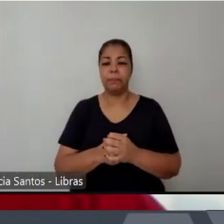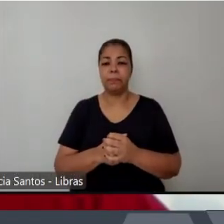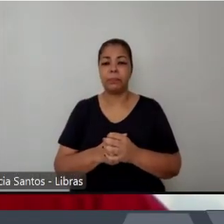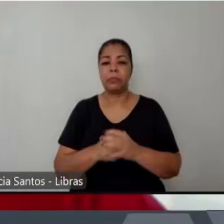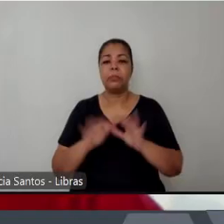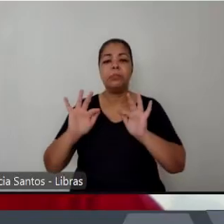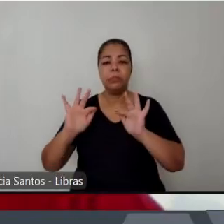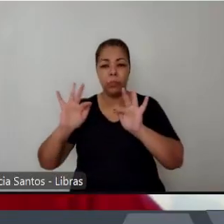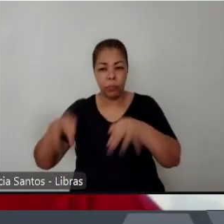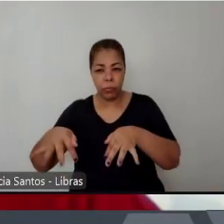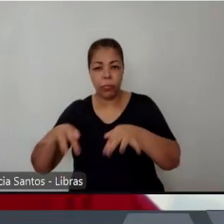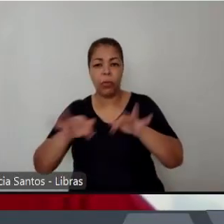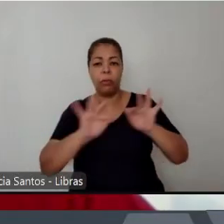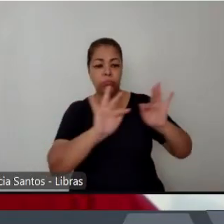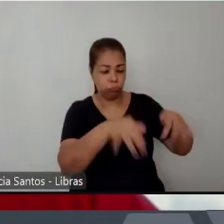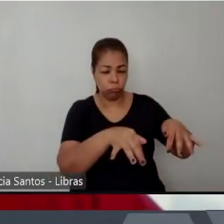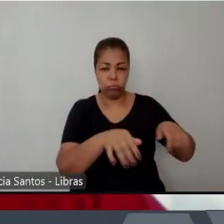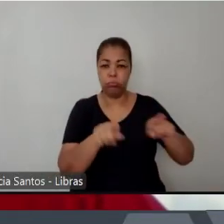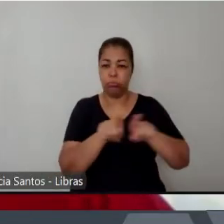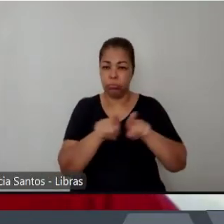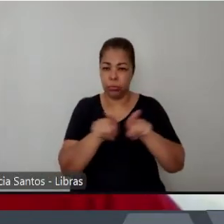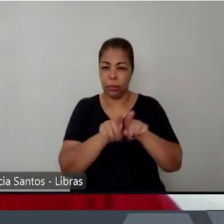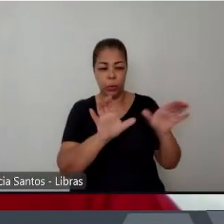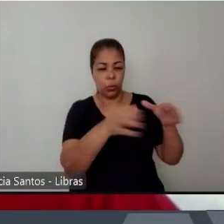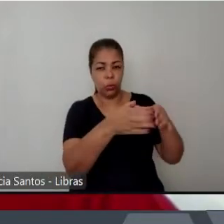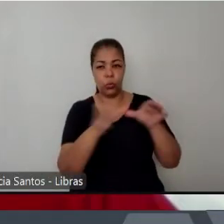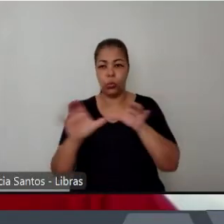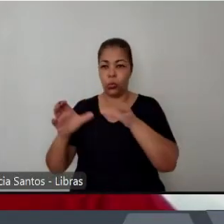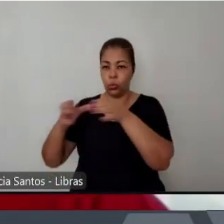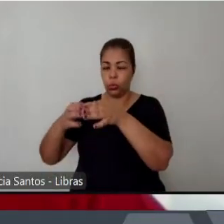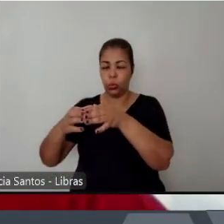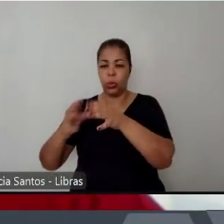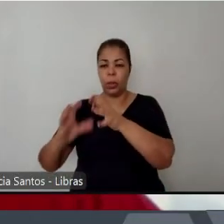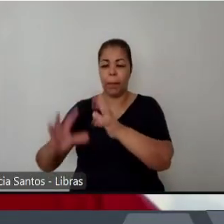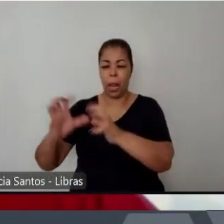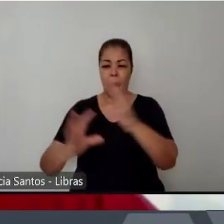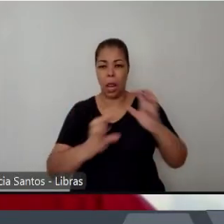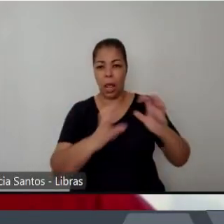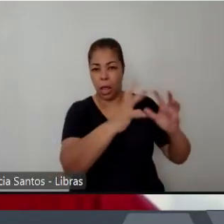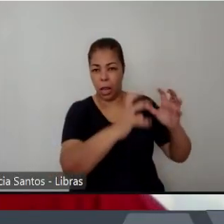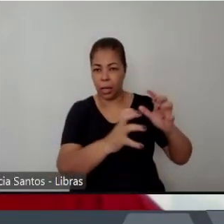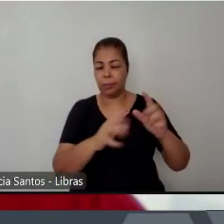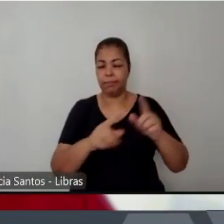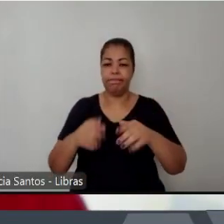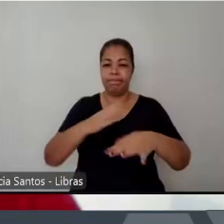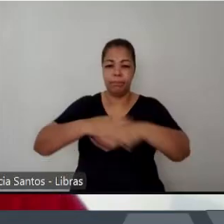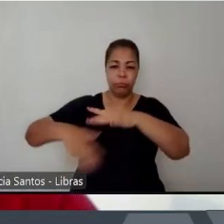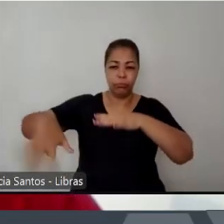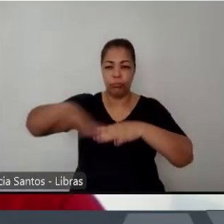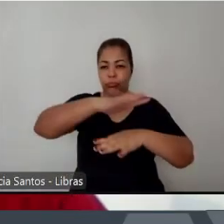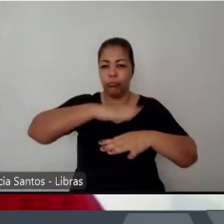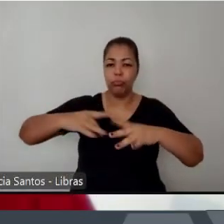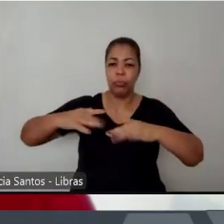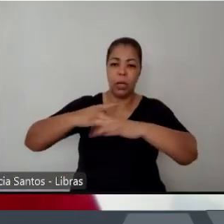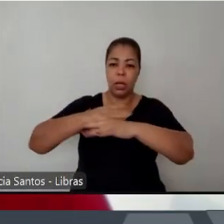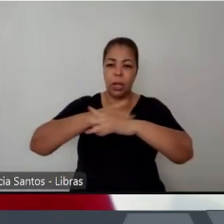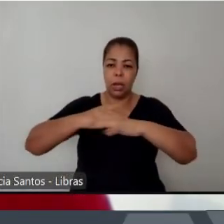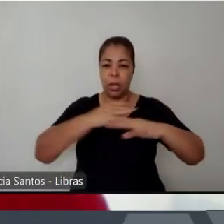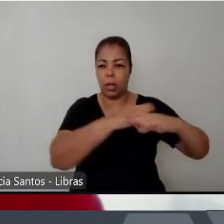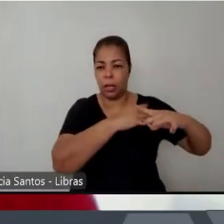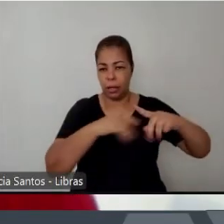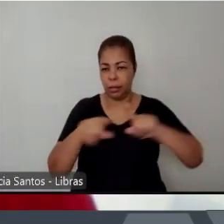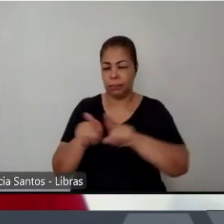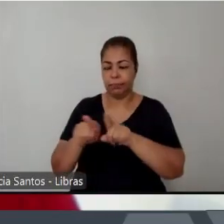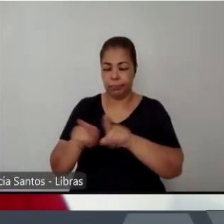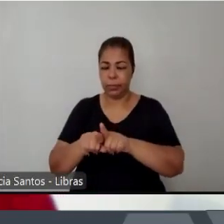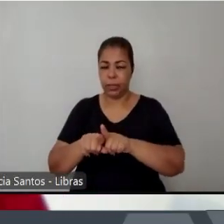urbana em 74, 75, o último caso mais emblemático acontece no Araguaia, mas as guerrilhas urbanas dos centros urbanos